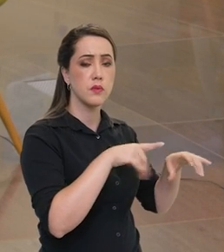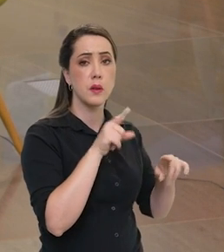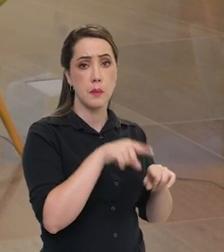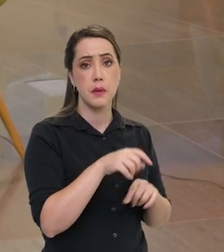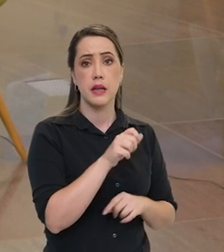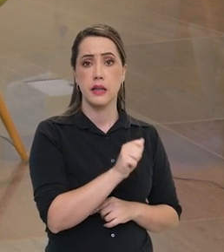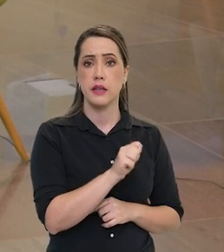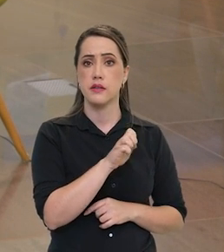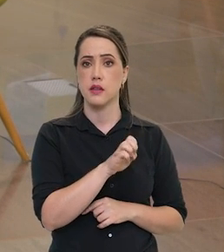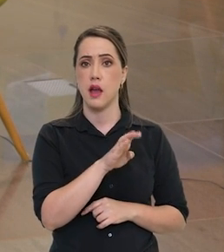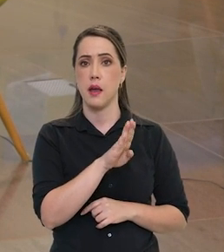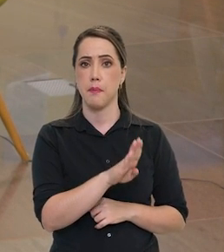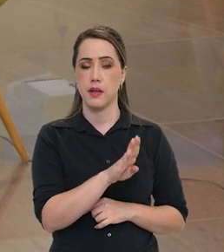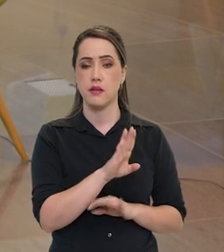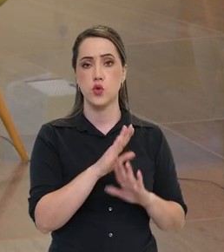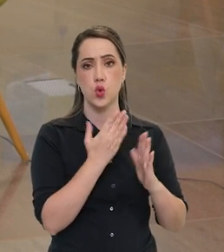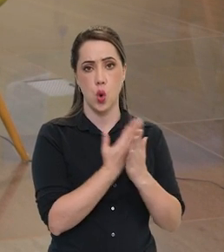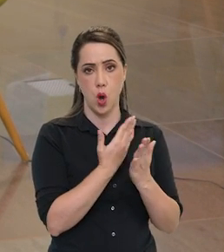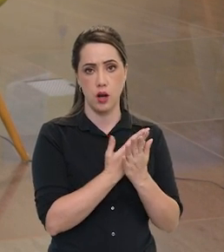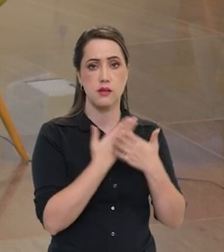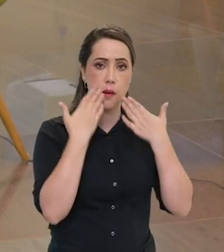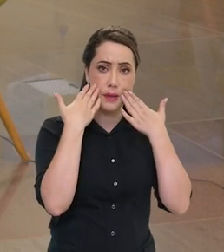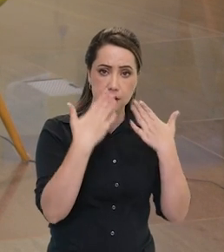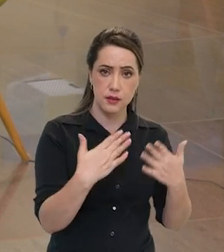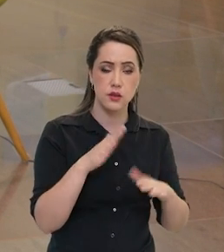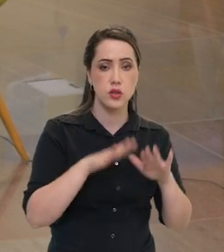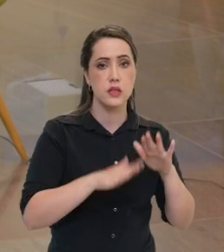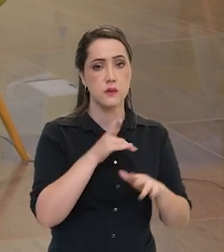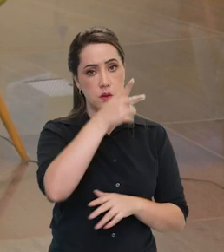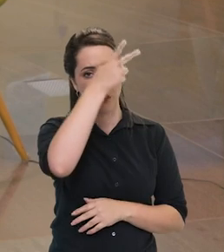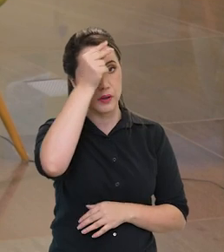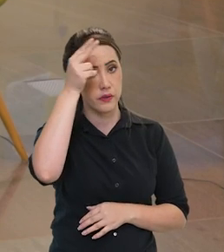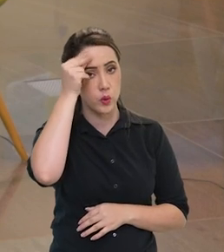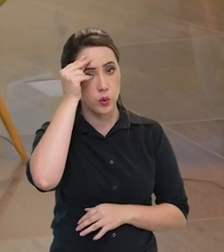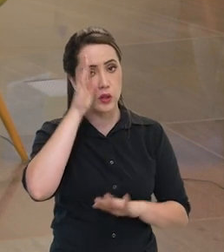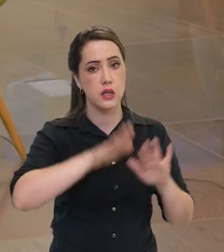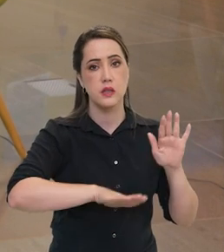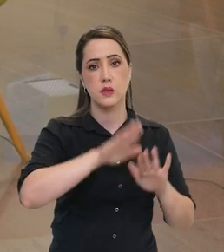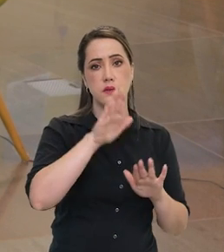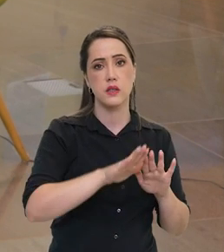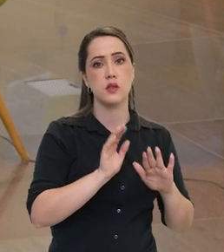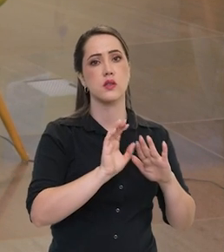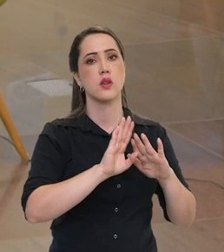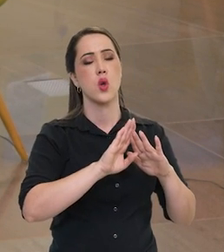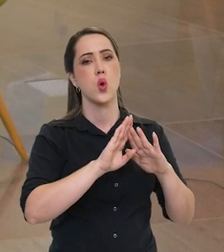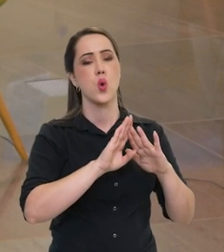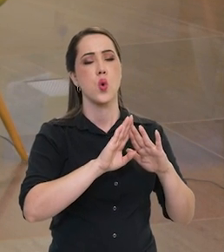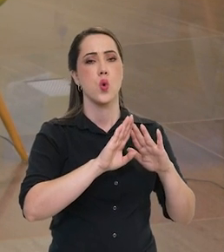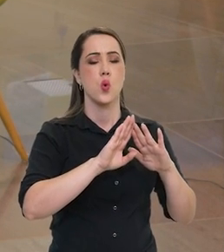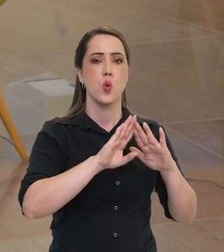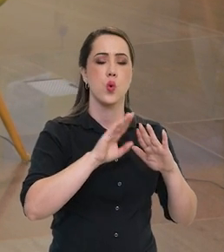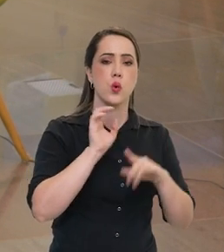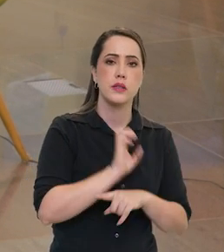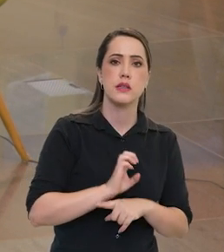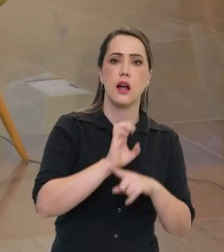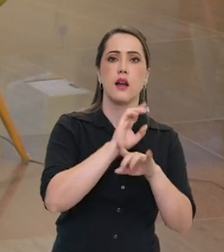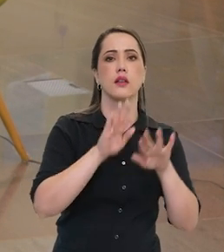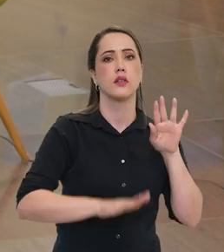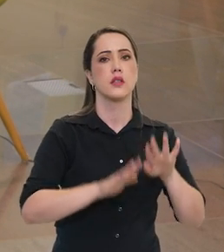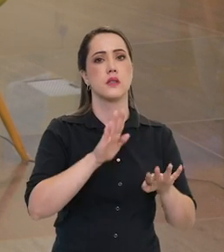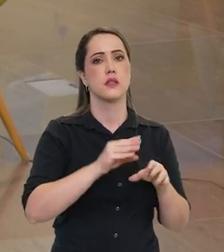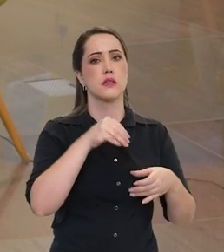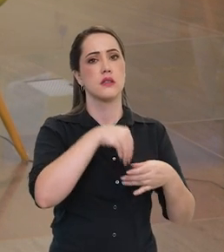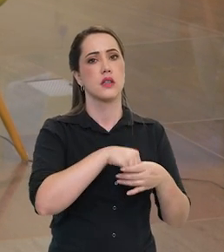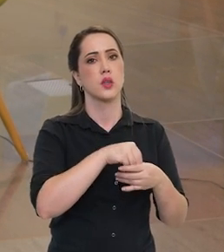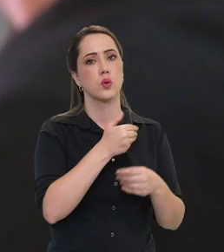para que esse AEB Escola se apresente. Muitas vezes a gente tem parcerias com prefeituras, muitas vezes a gente tem parcerias com estados e tem parcerias dentro do